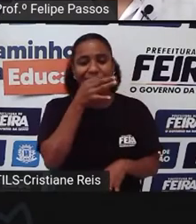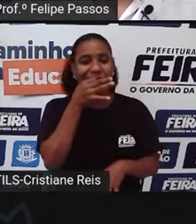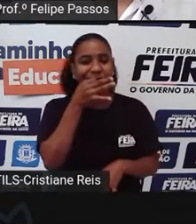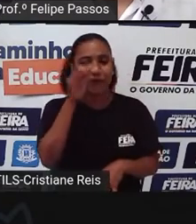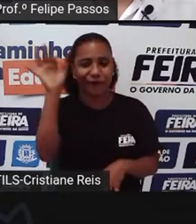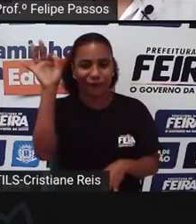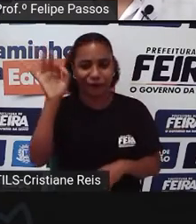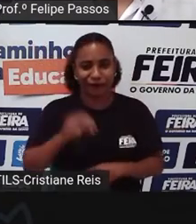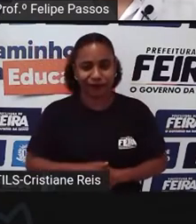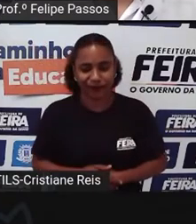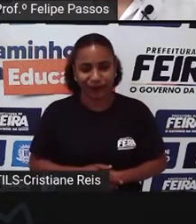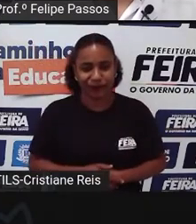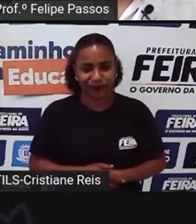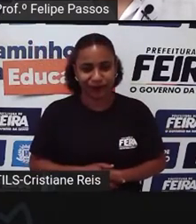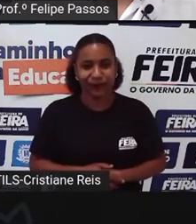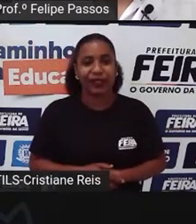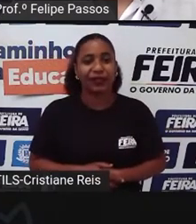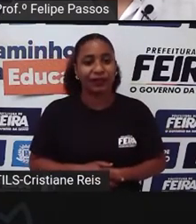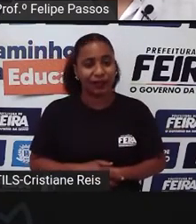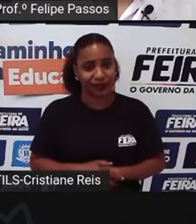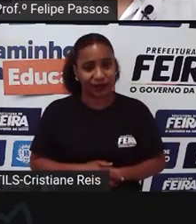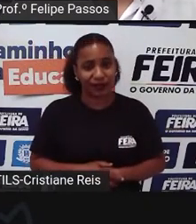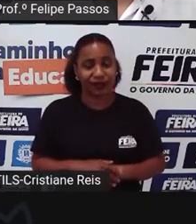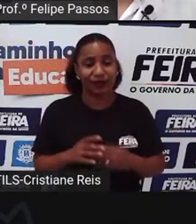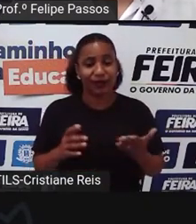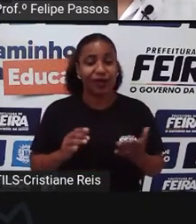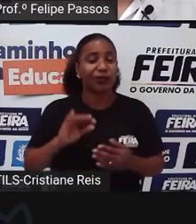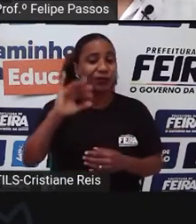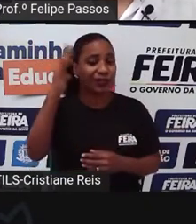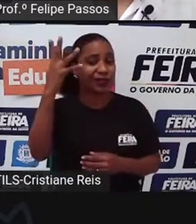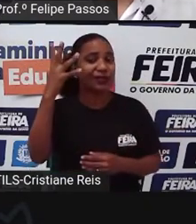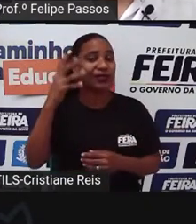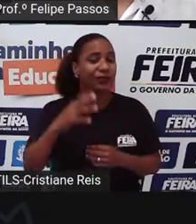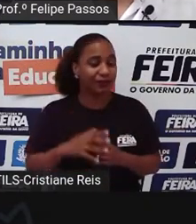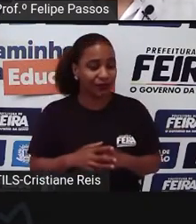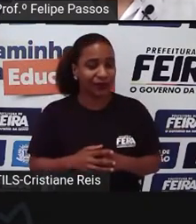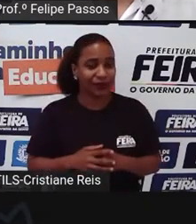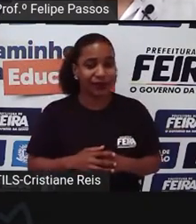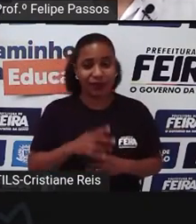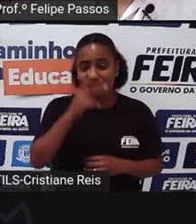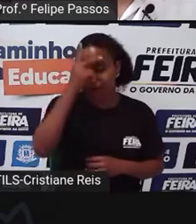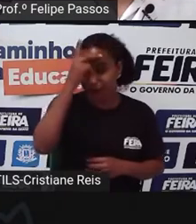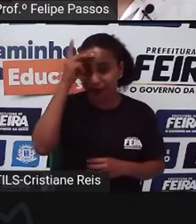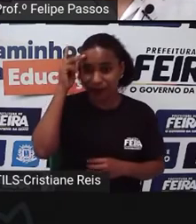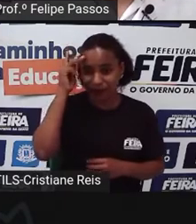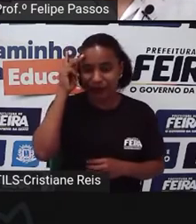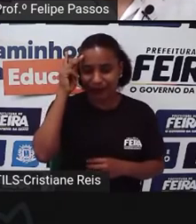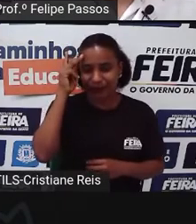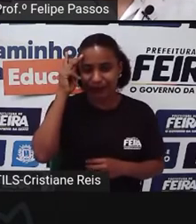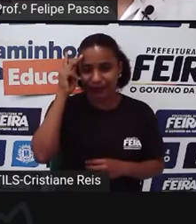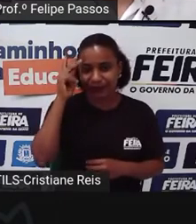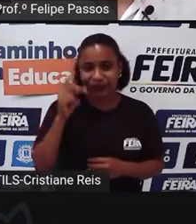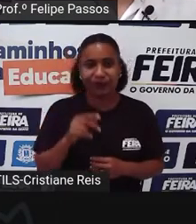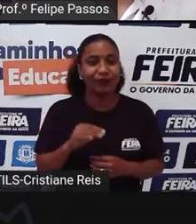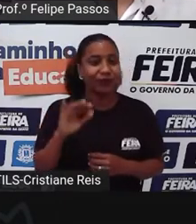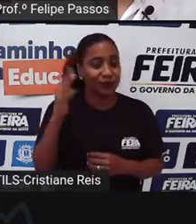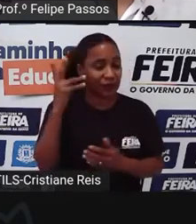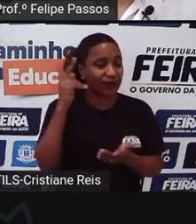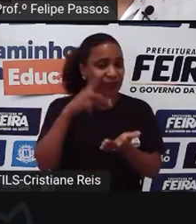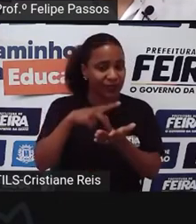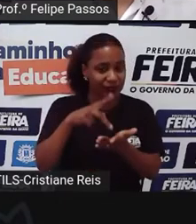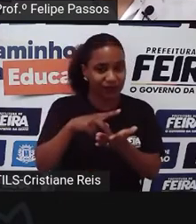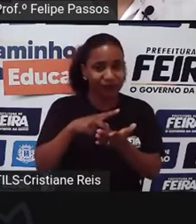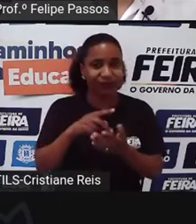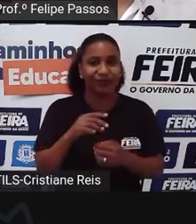Viajam Filipe A gente teve um caso Recente Que eu acho Que vale a pena Ser mencionado Uma pessoa Levou o seu Cocker Spanel Preto